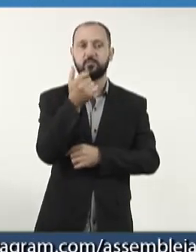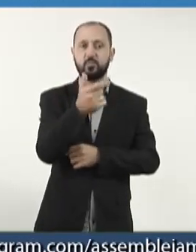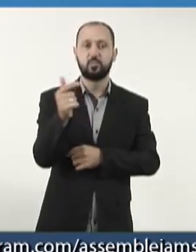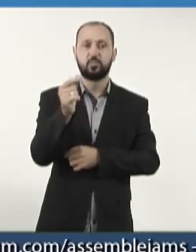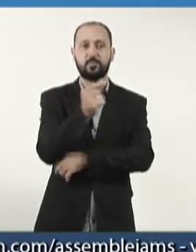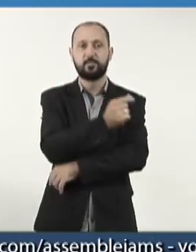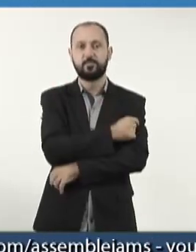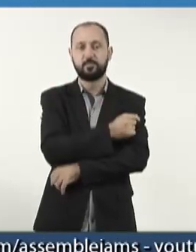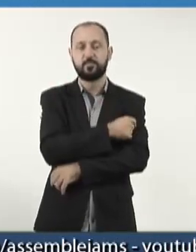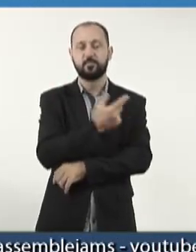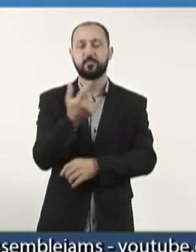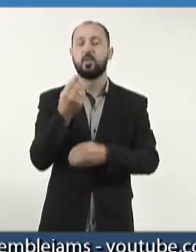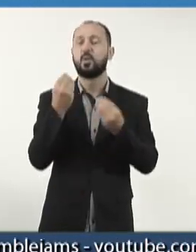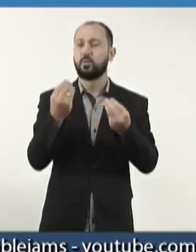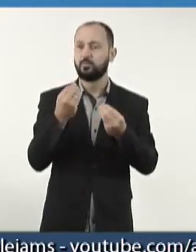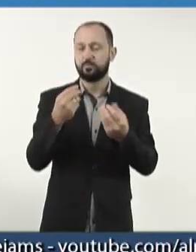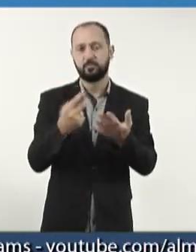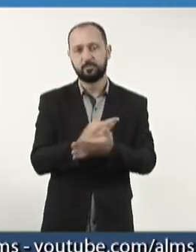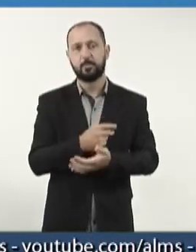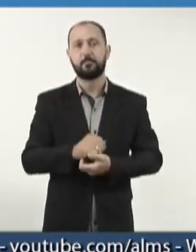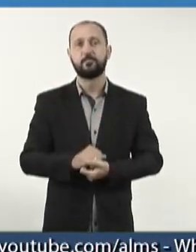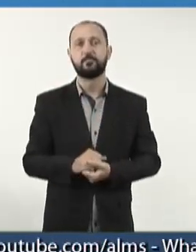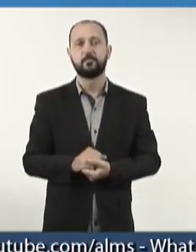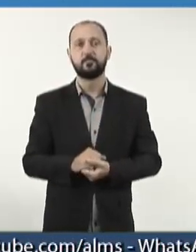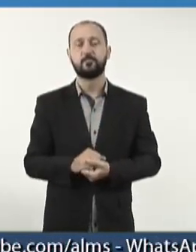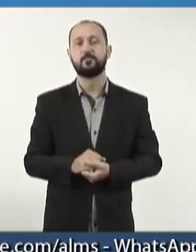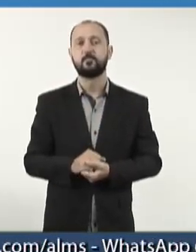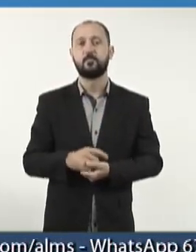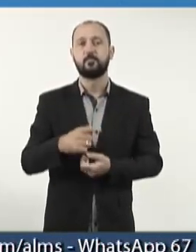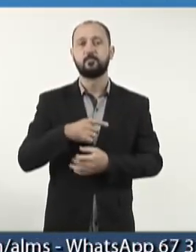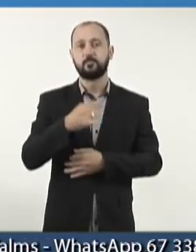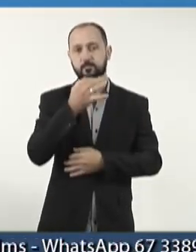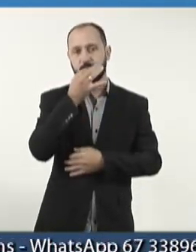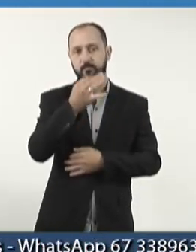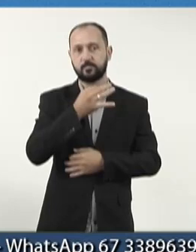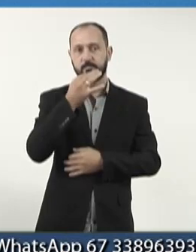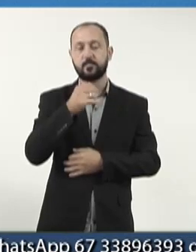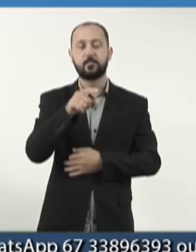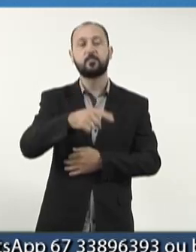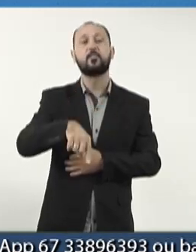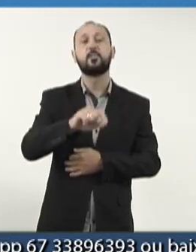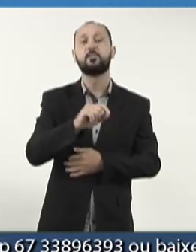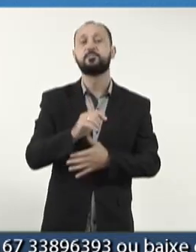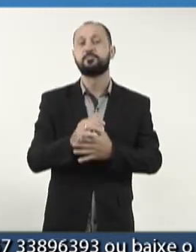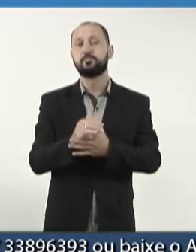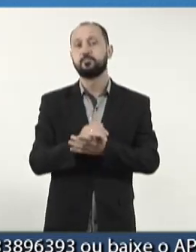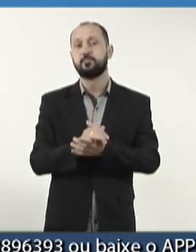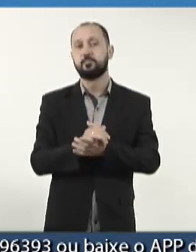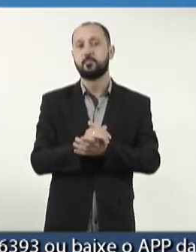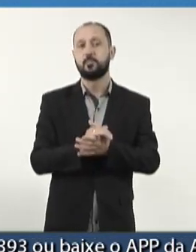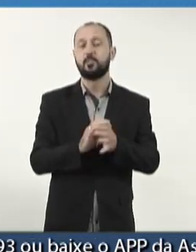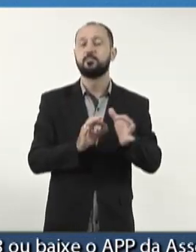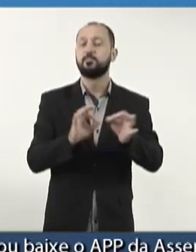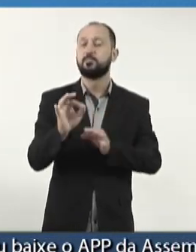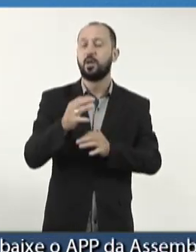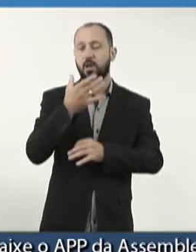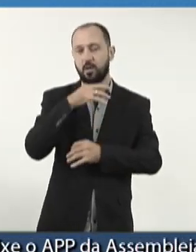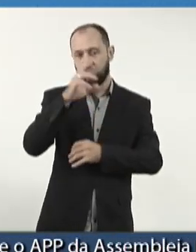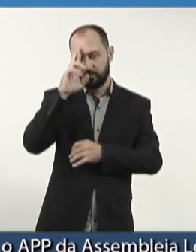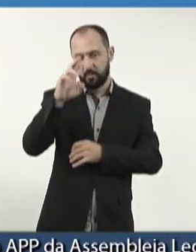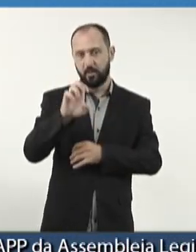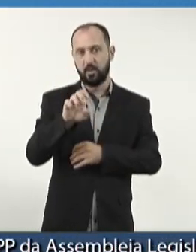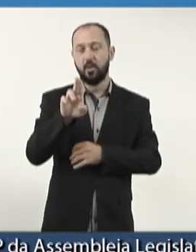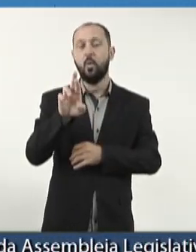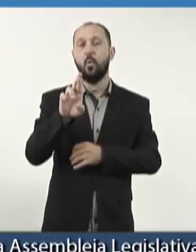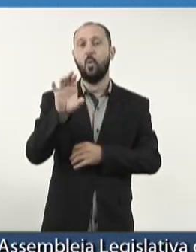Então, é uma tragédia anunciada. Também trago uma indicação ao colêndo do plenário, encaminhada ao excelentíssimo senhor Euro